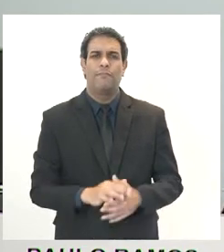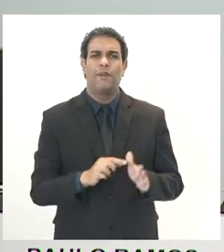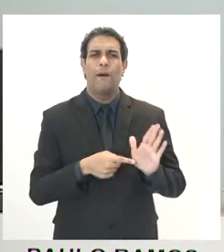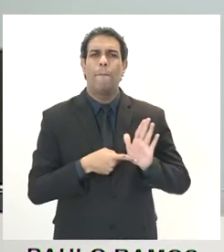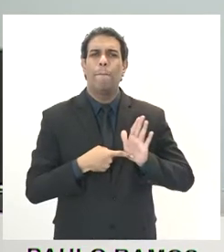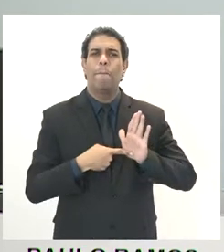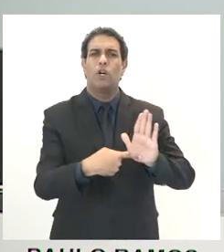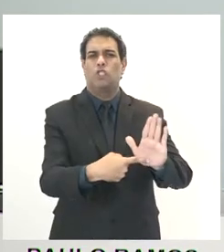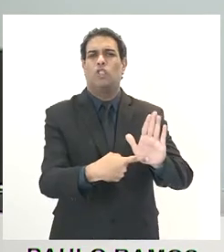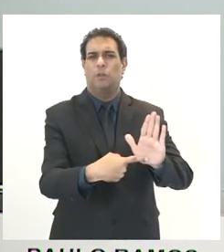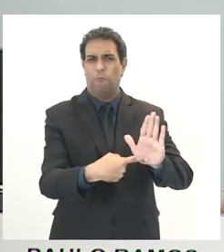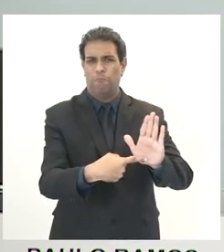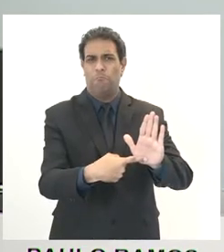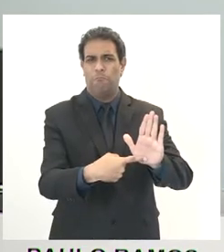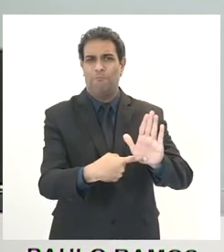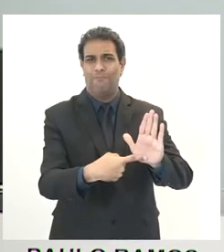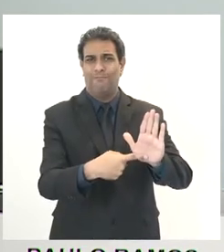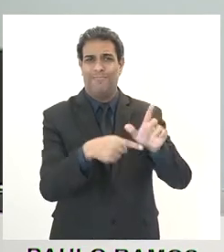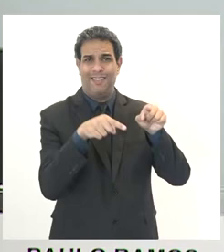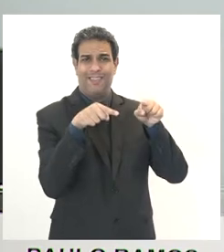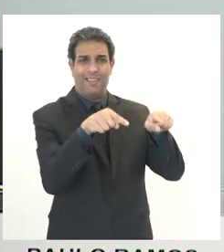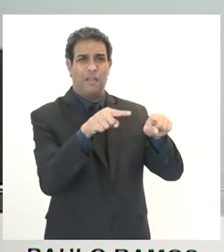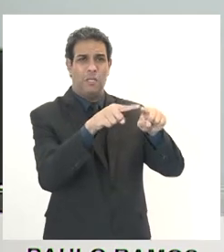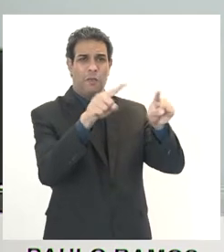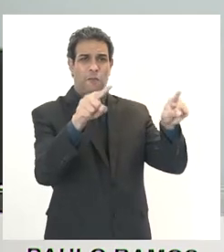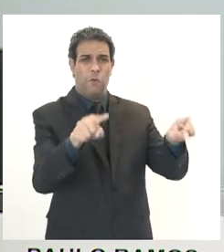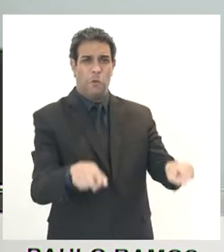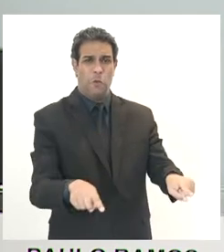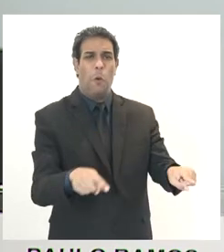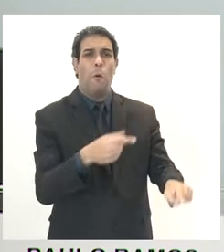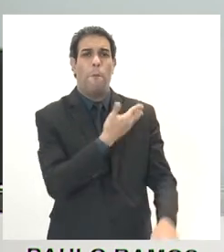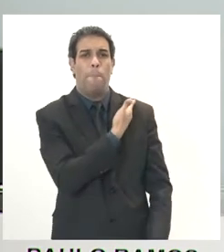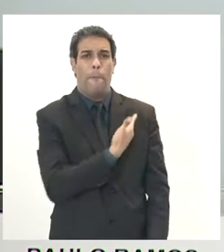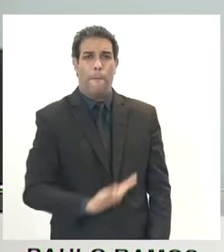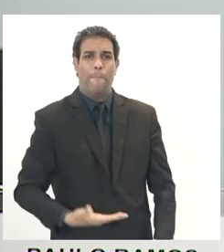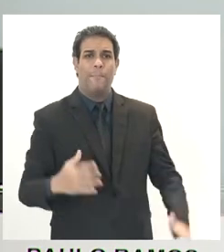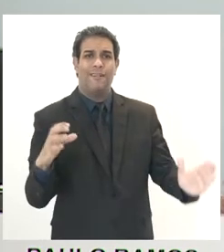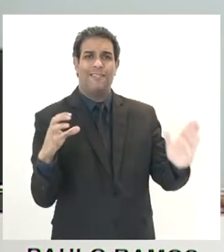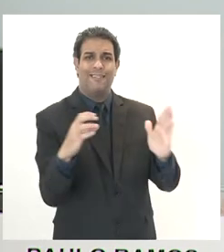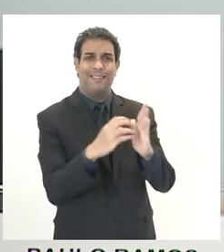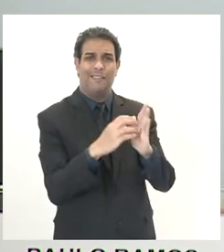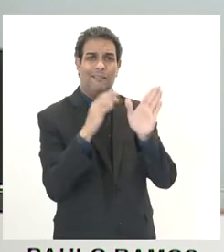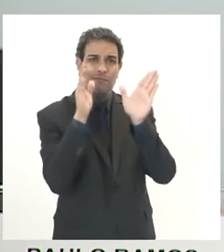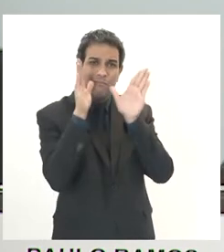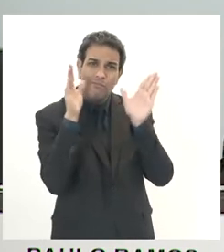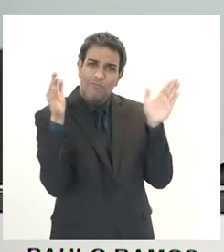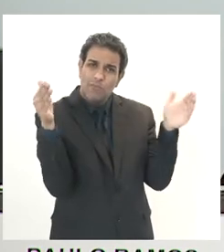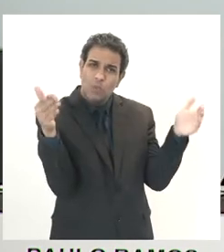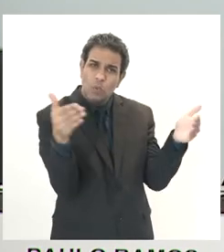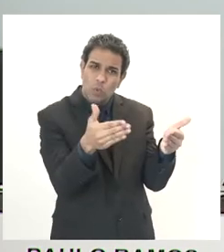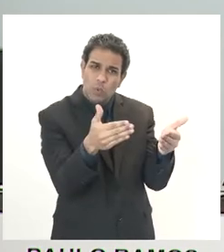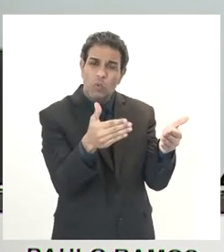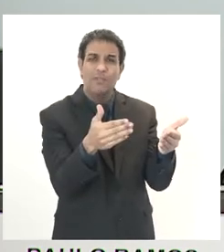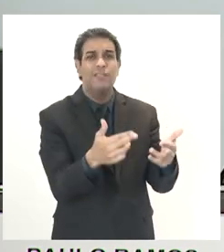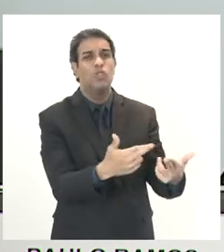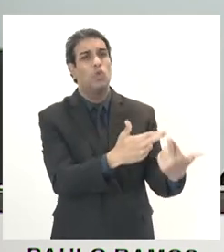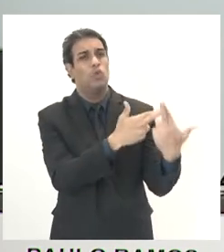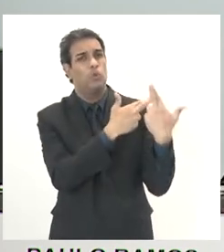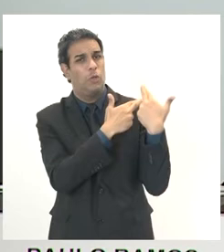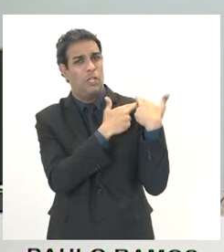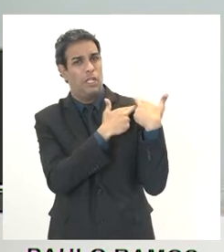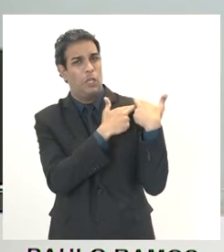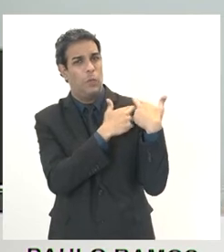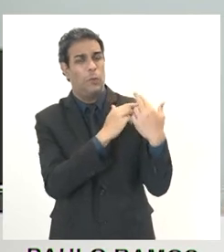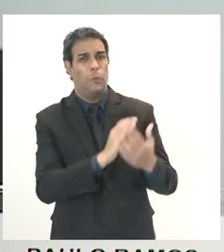ao servidor público exclusivamente a responsabilidade